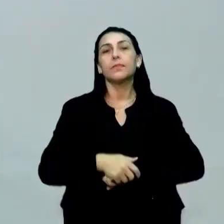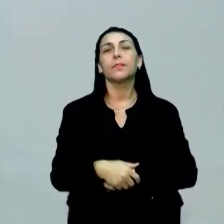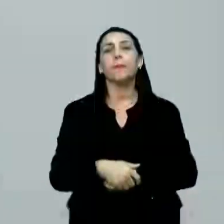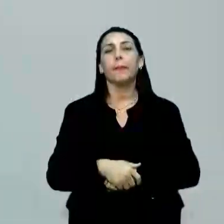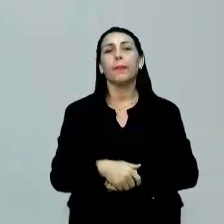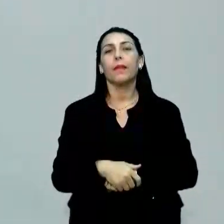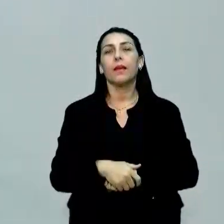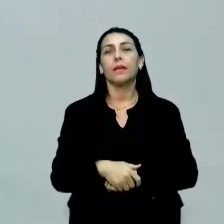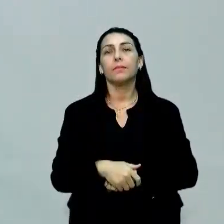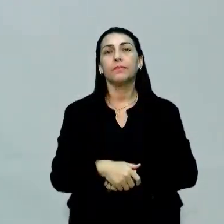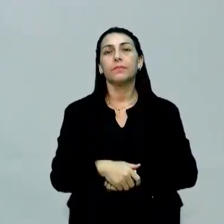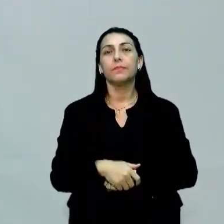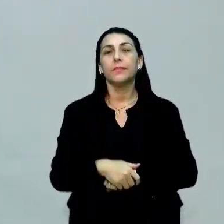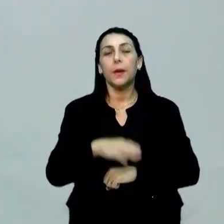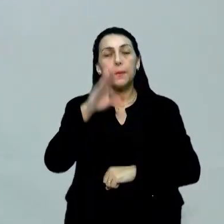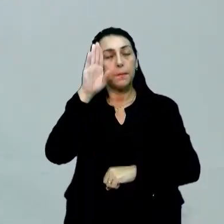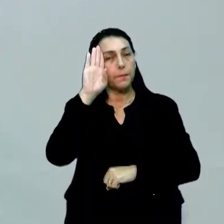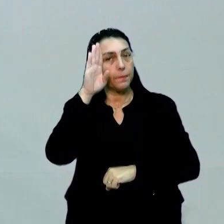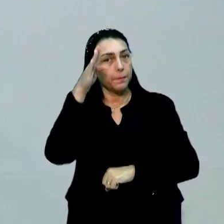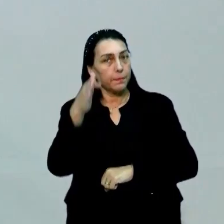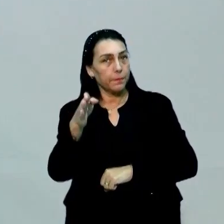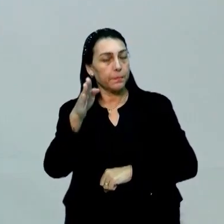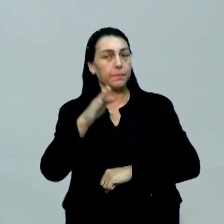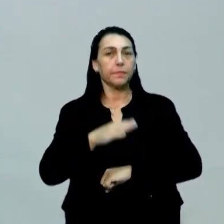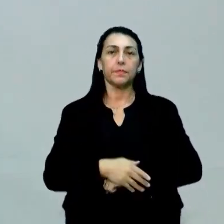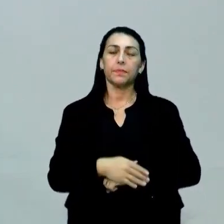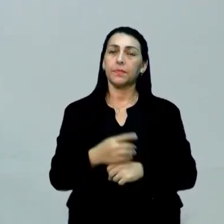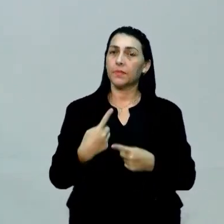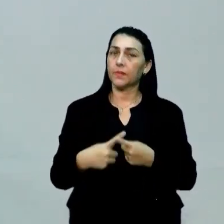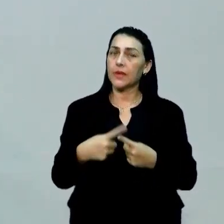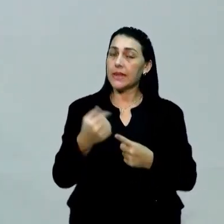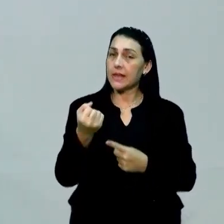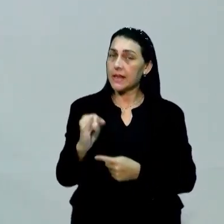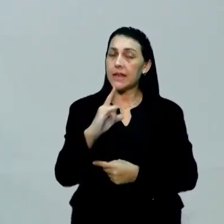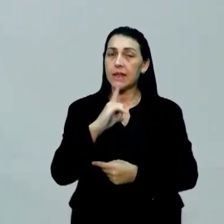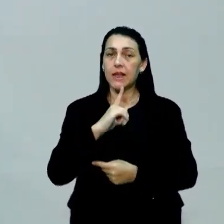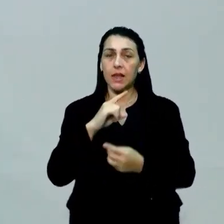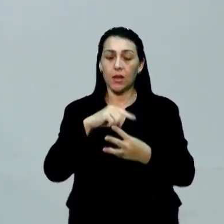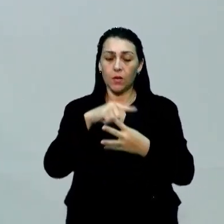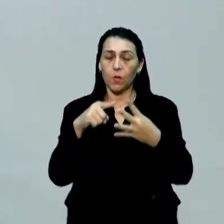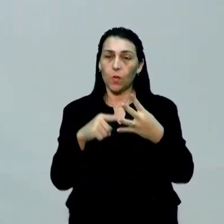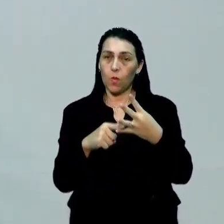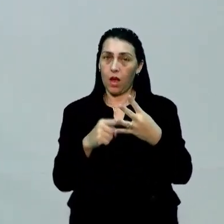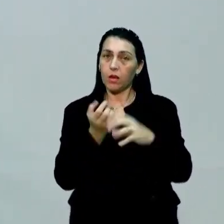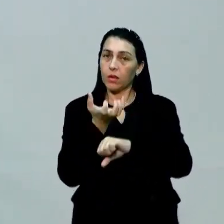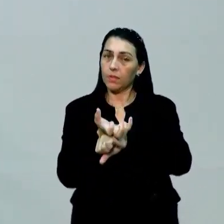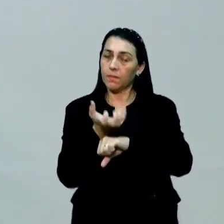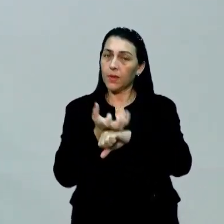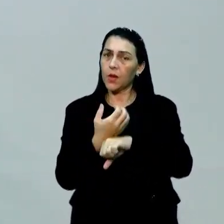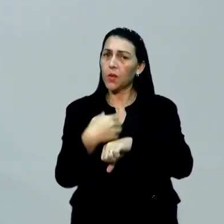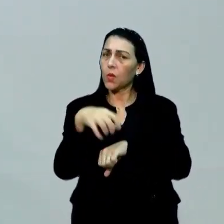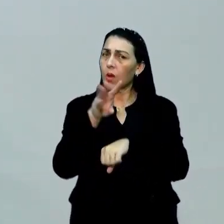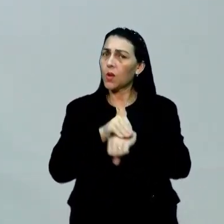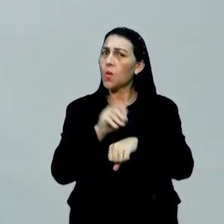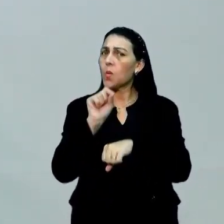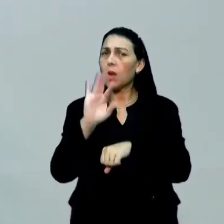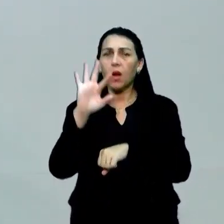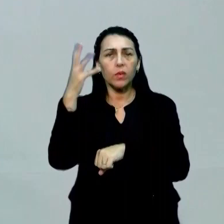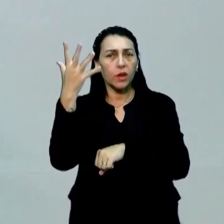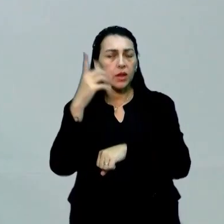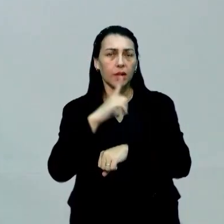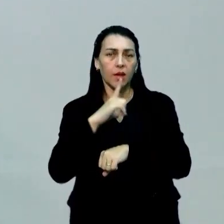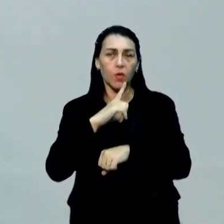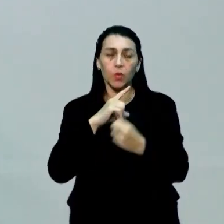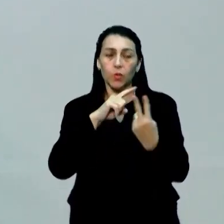Tá. Principalmente, porque se nós temos quatro áreas do conhecimento, o que acontece? Eu